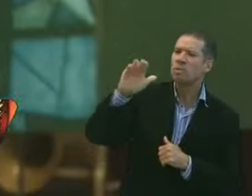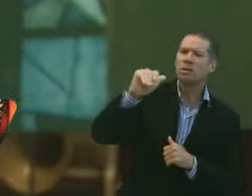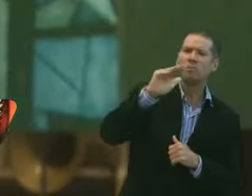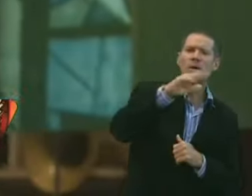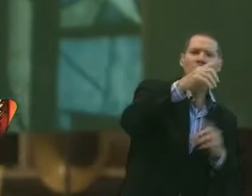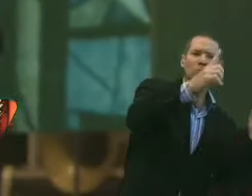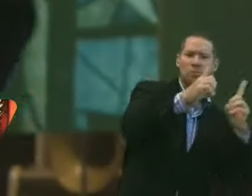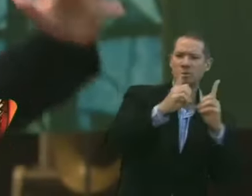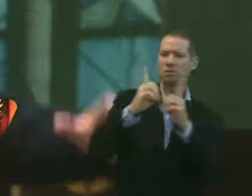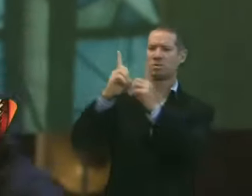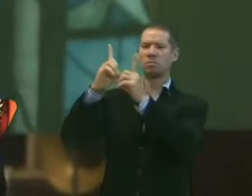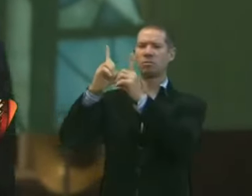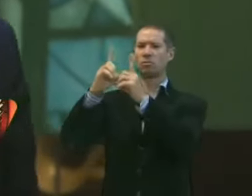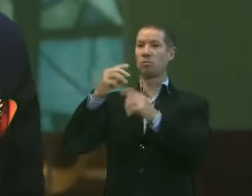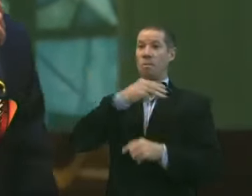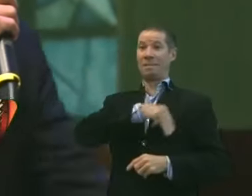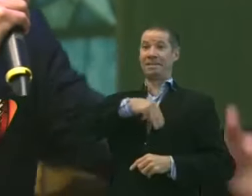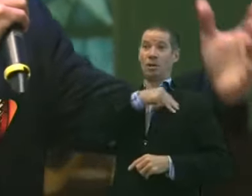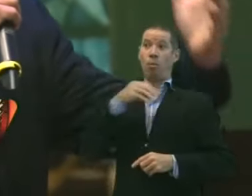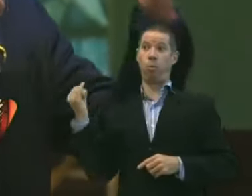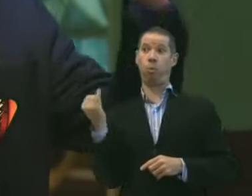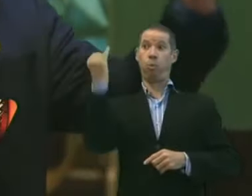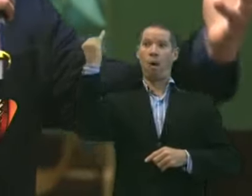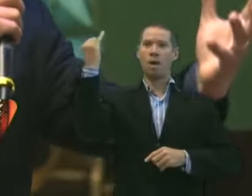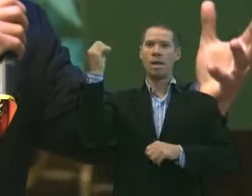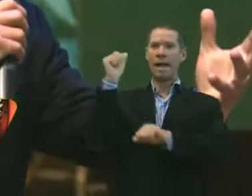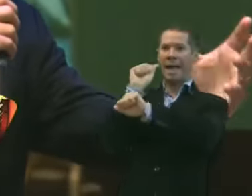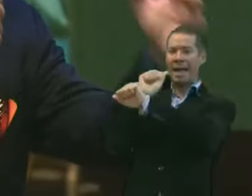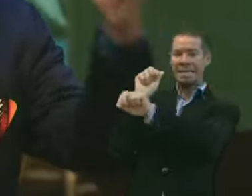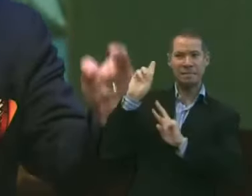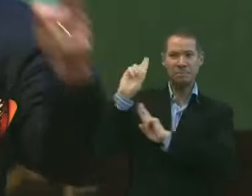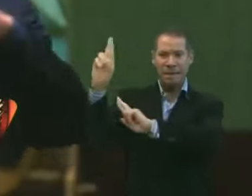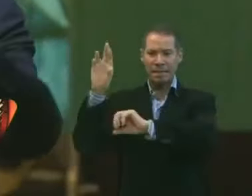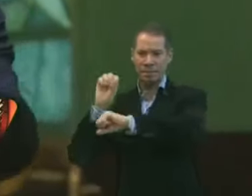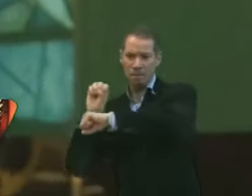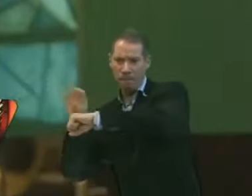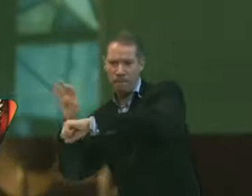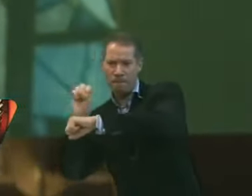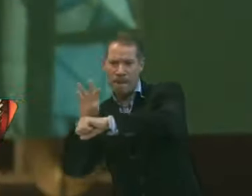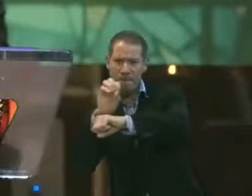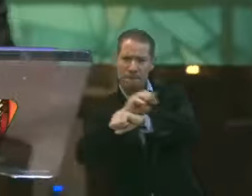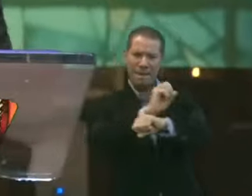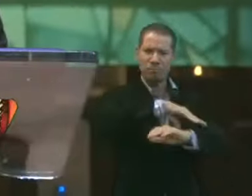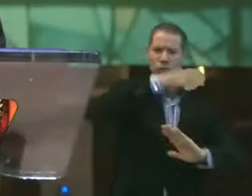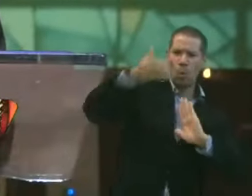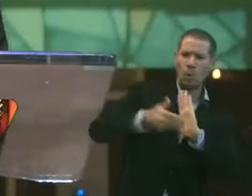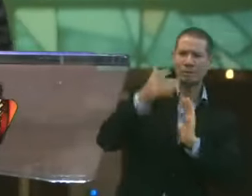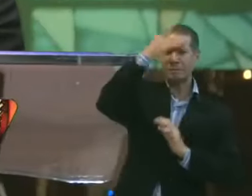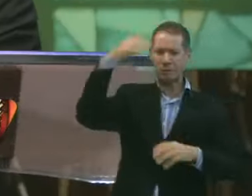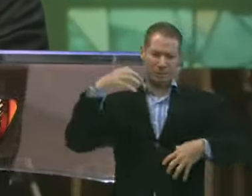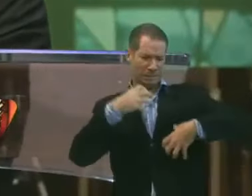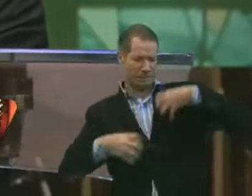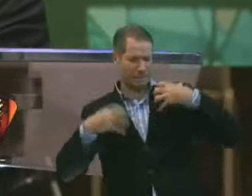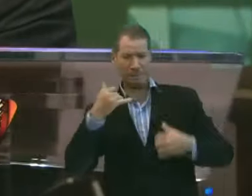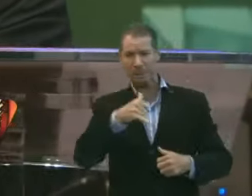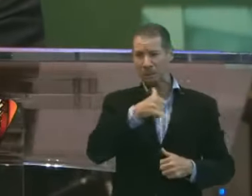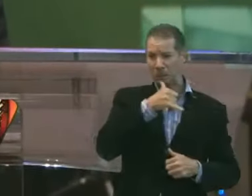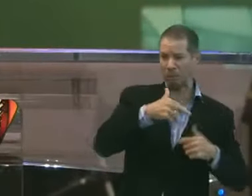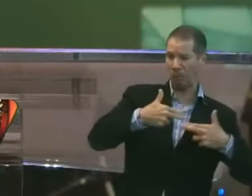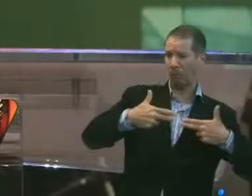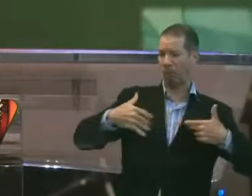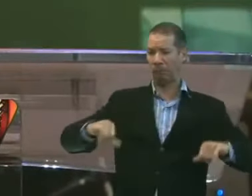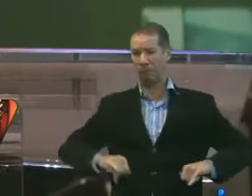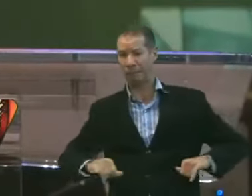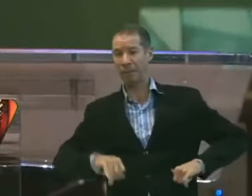discípulos para uma grande missão. Levar esperança a todos aqueles que estão angustiados, entristecidos,